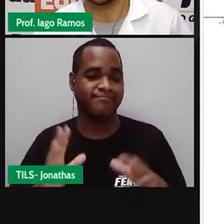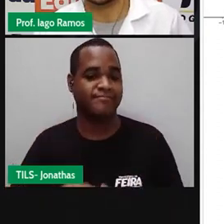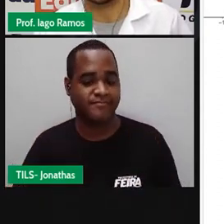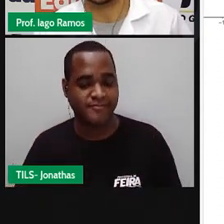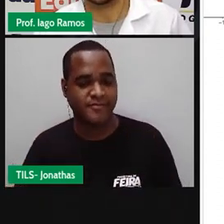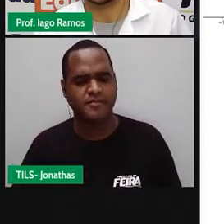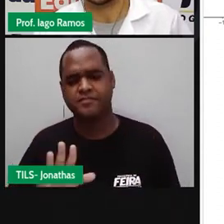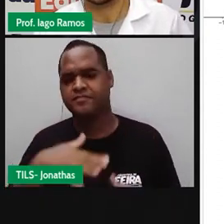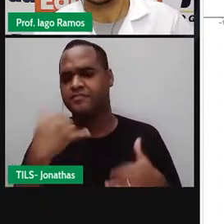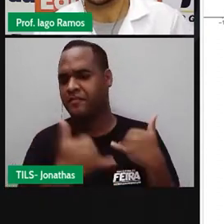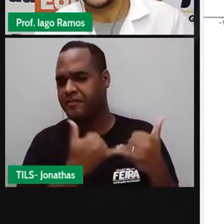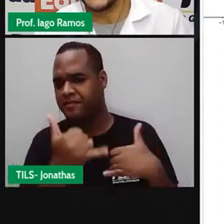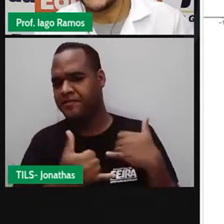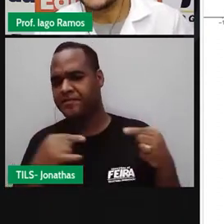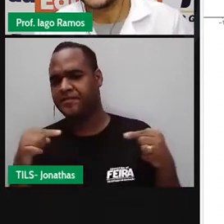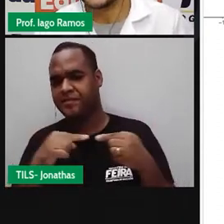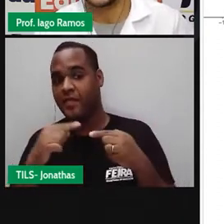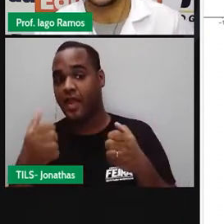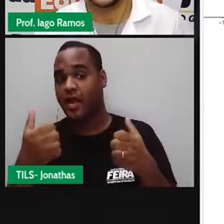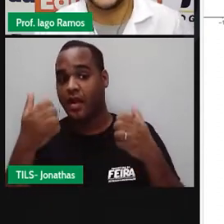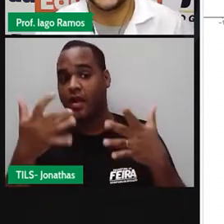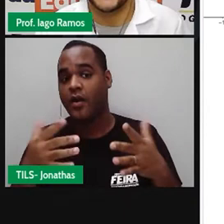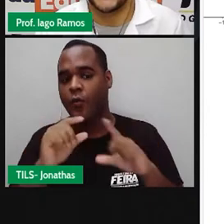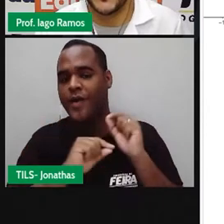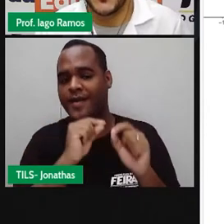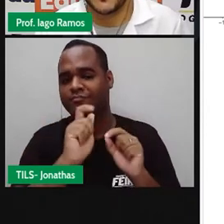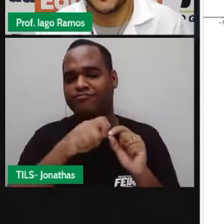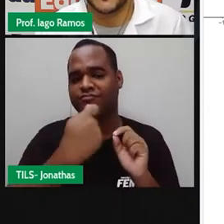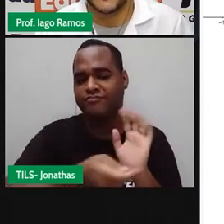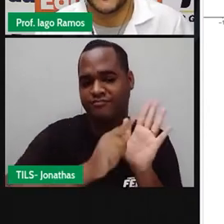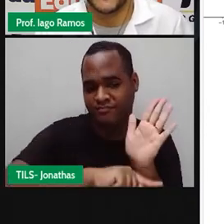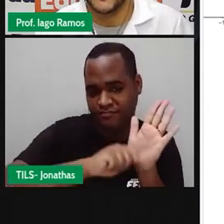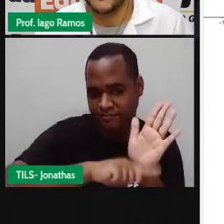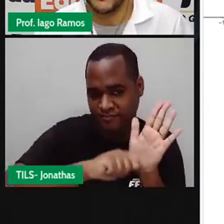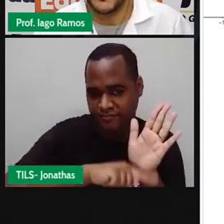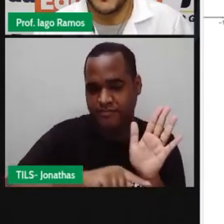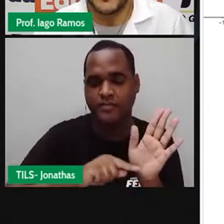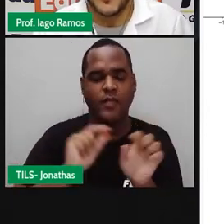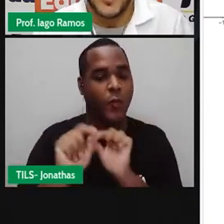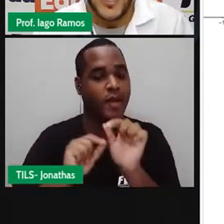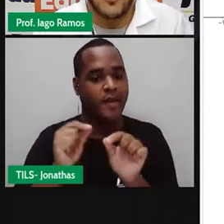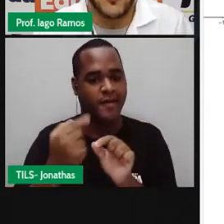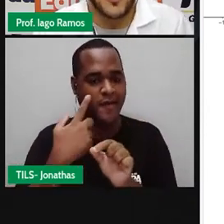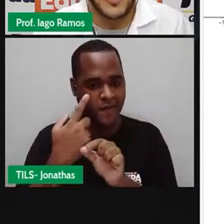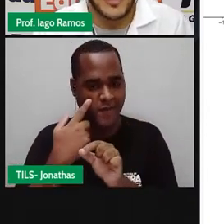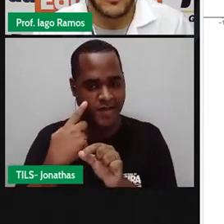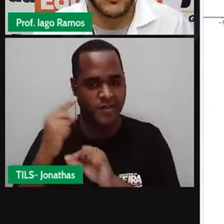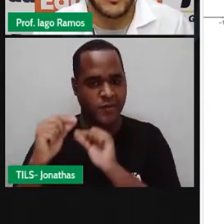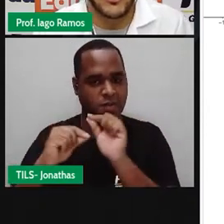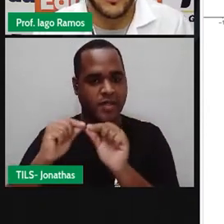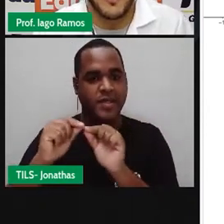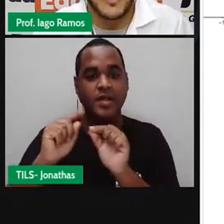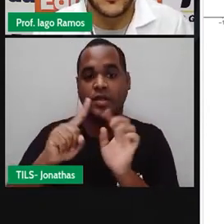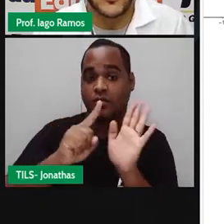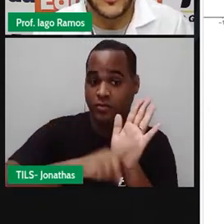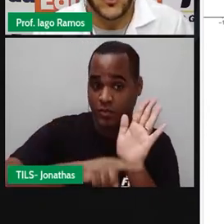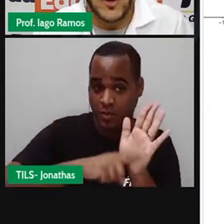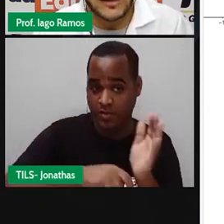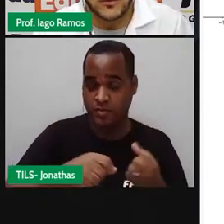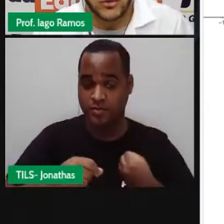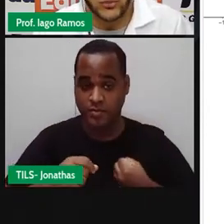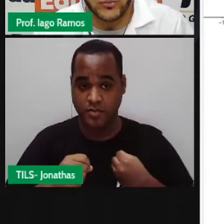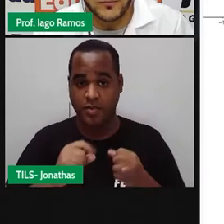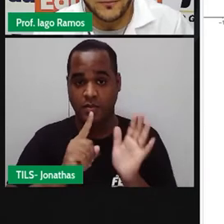fizesse a brincadeirinha lá nos negativos? Vamos lá? Eu vou pegar o número menos